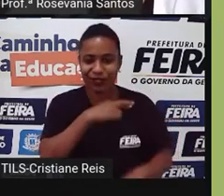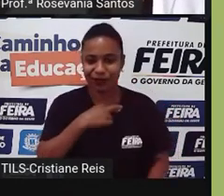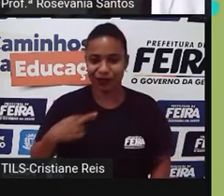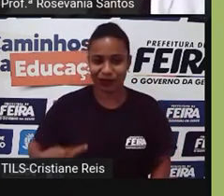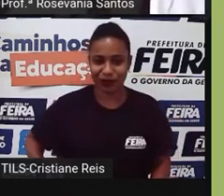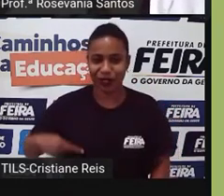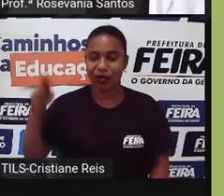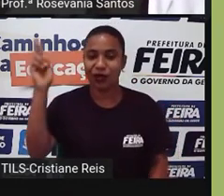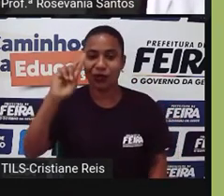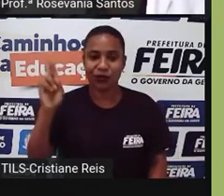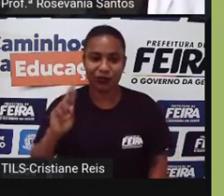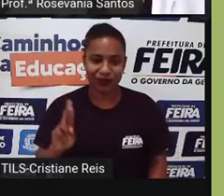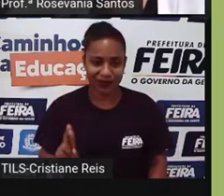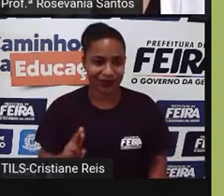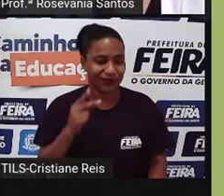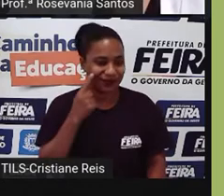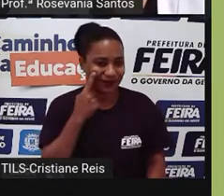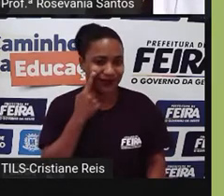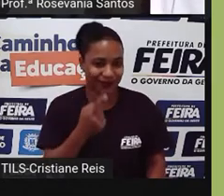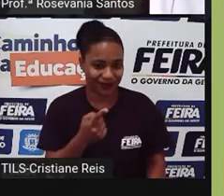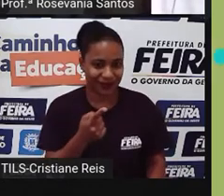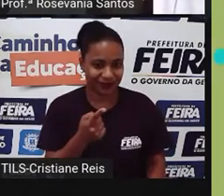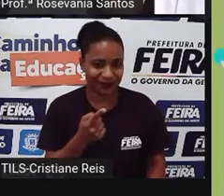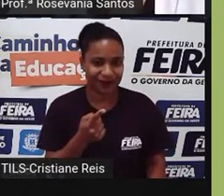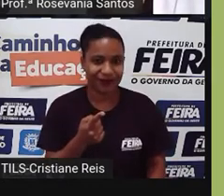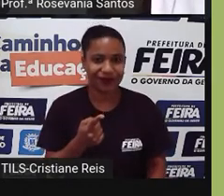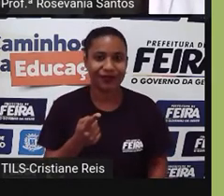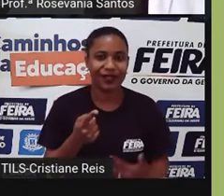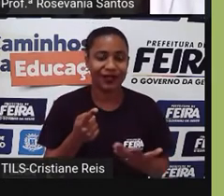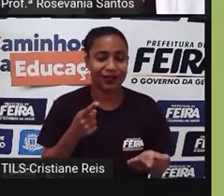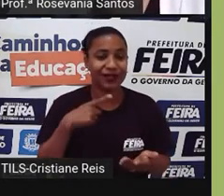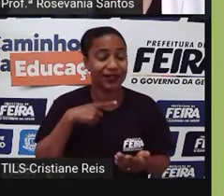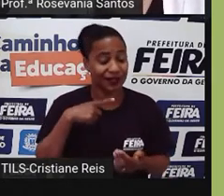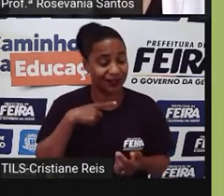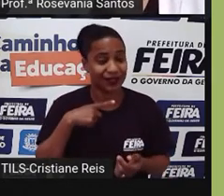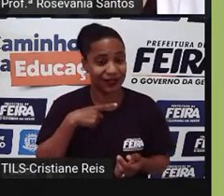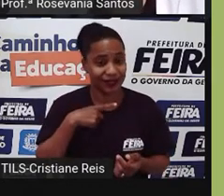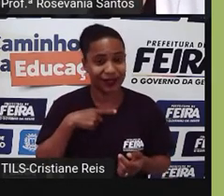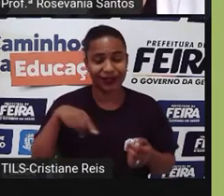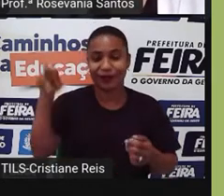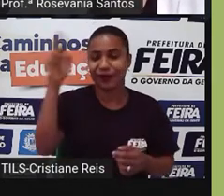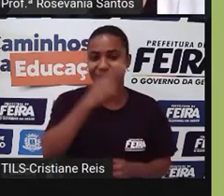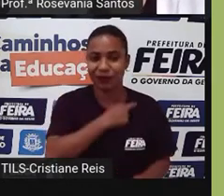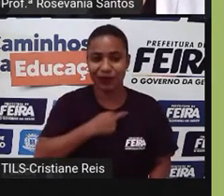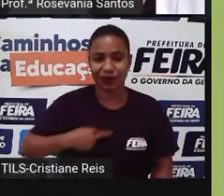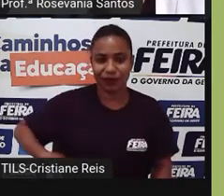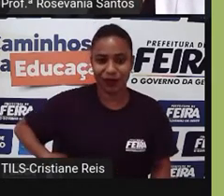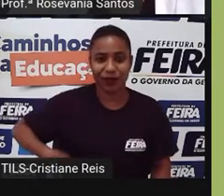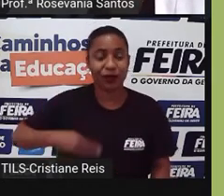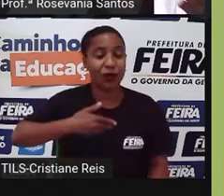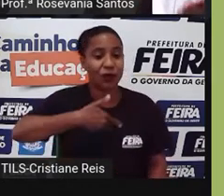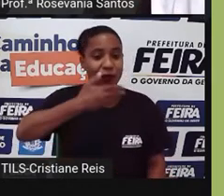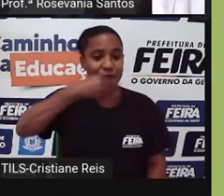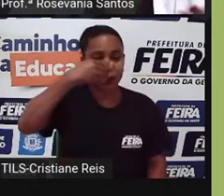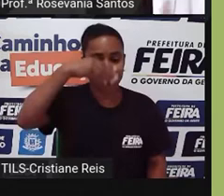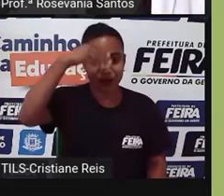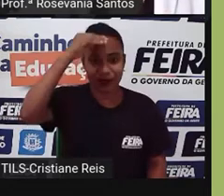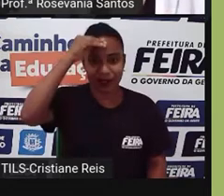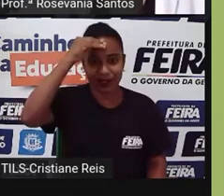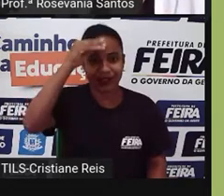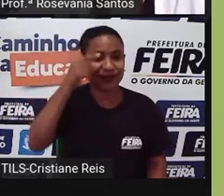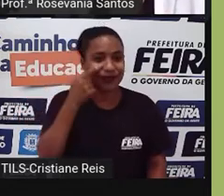repúblicas eslavas, a do Cáucaso, as repúblicas muçulmanas, que é essa